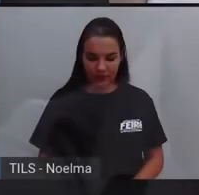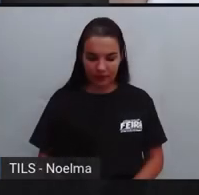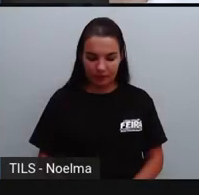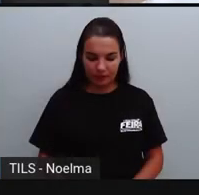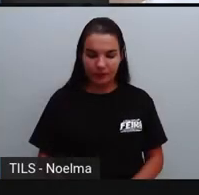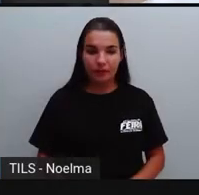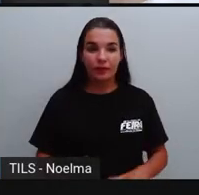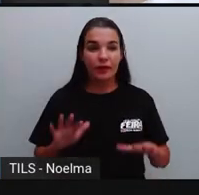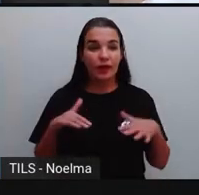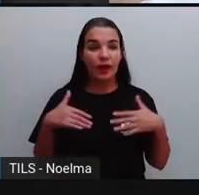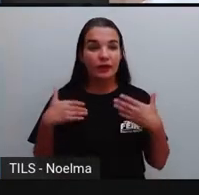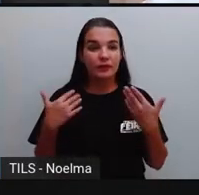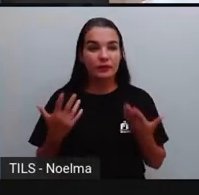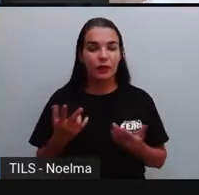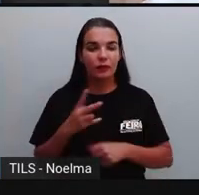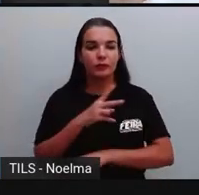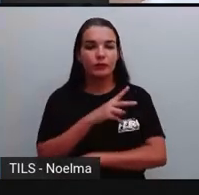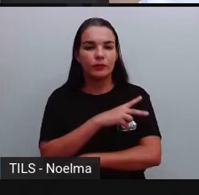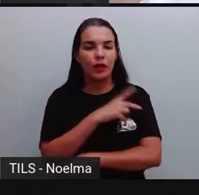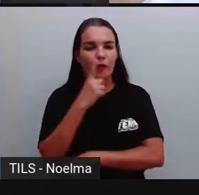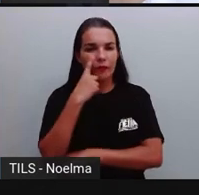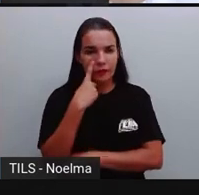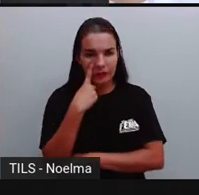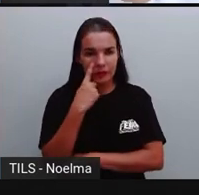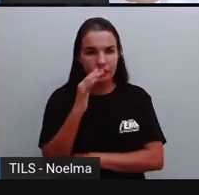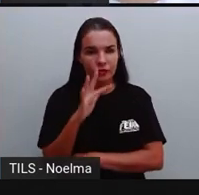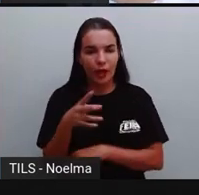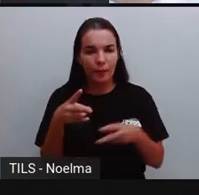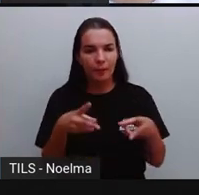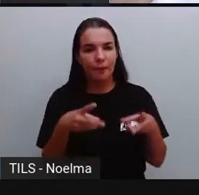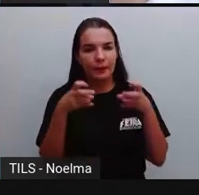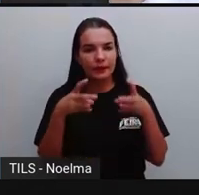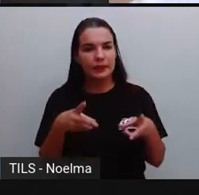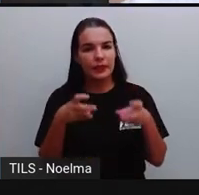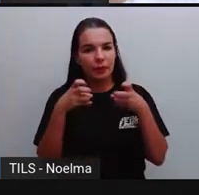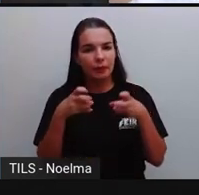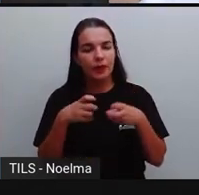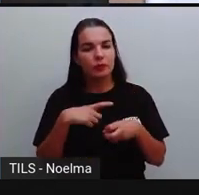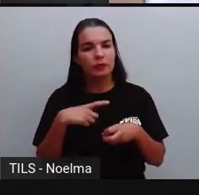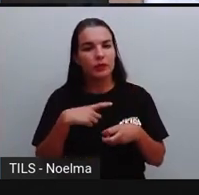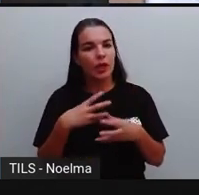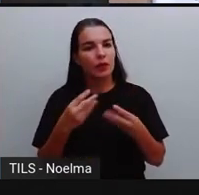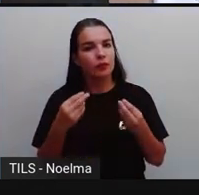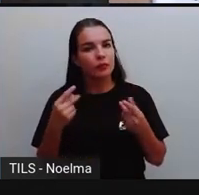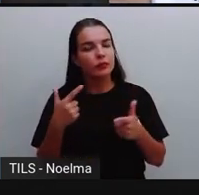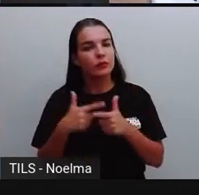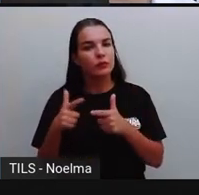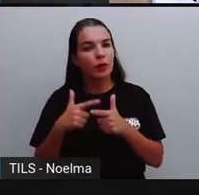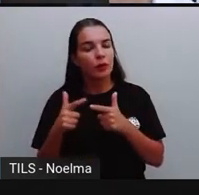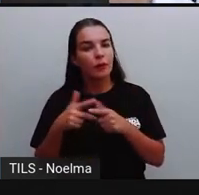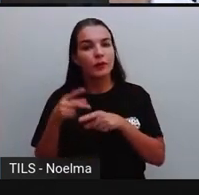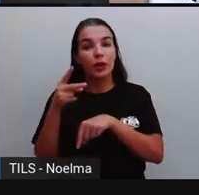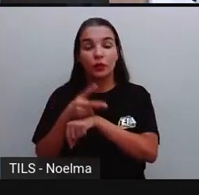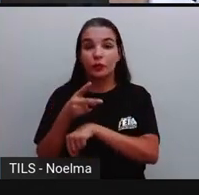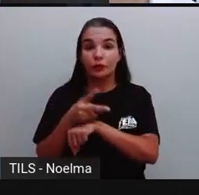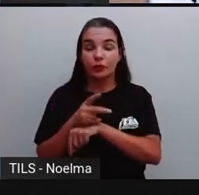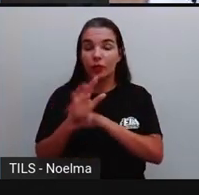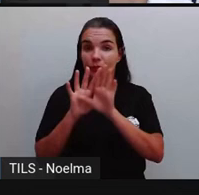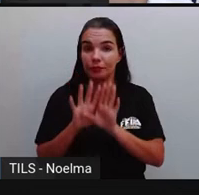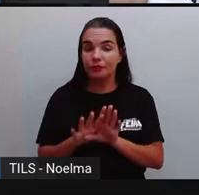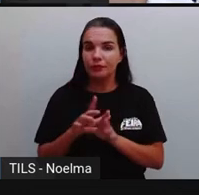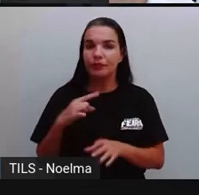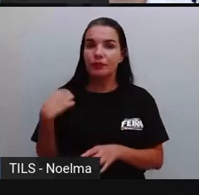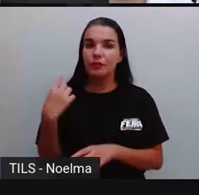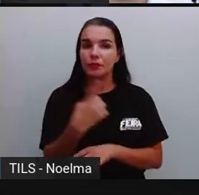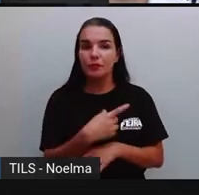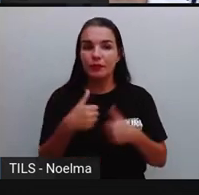E então, segundo ano, conseguiram perceber várias situações nesse vídeo? A gente tá falando aí que o bullying